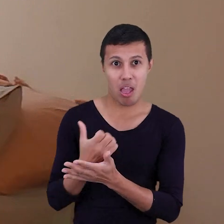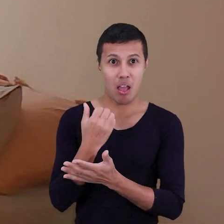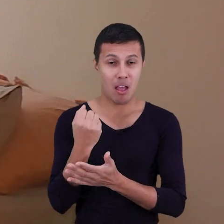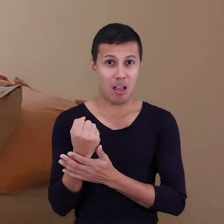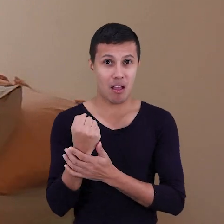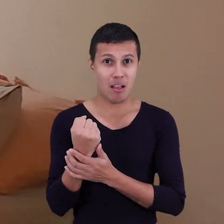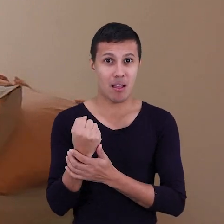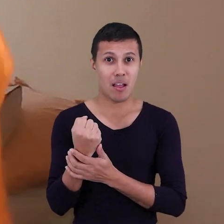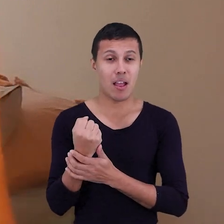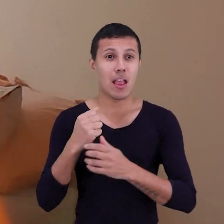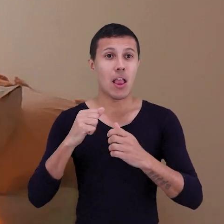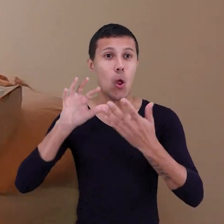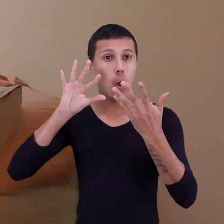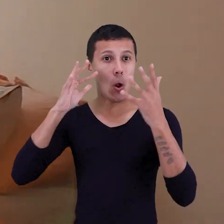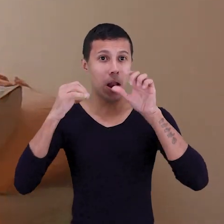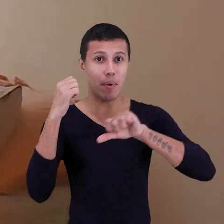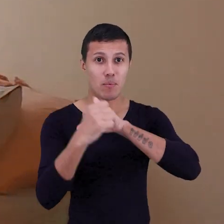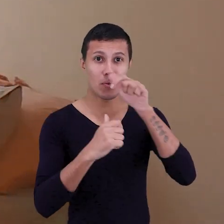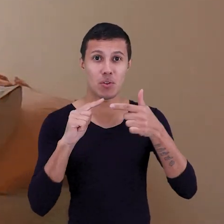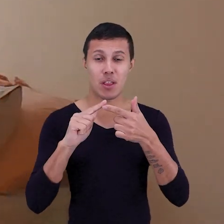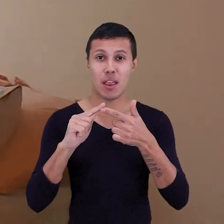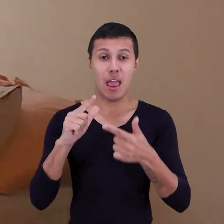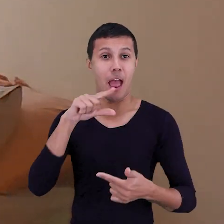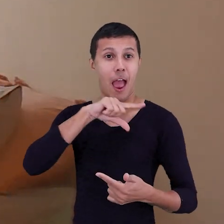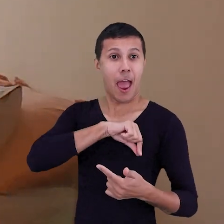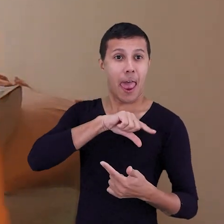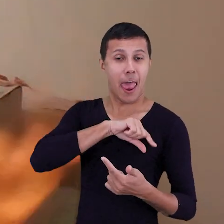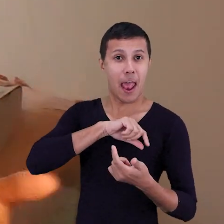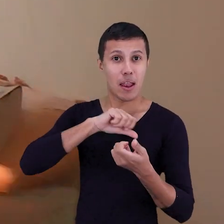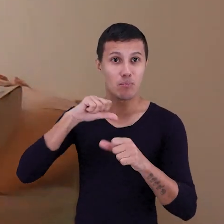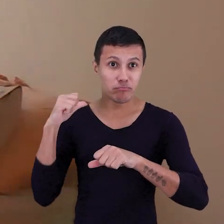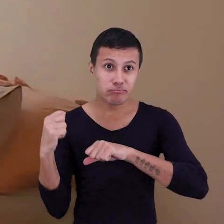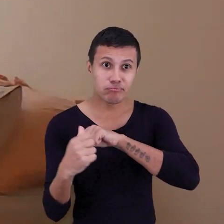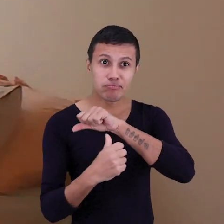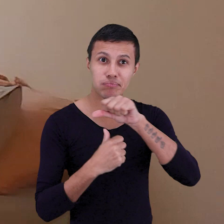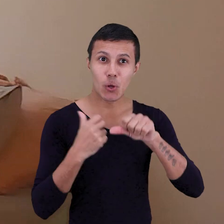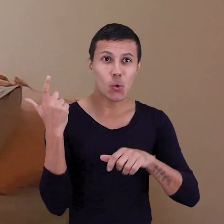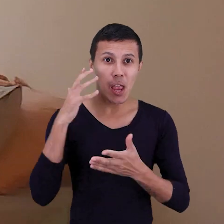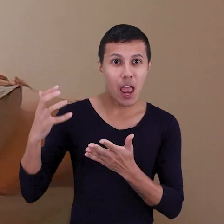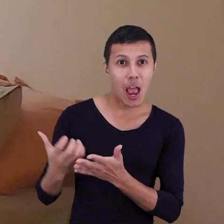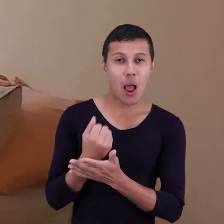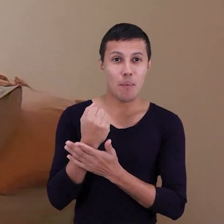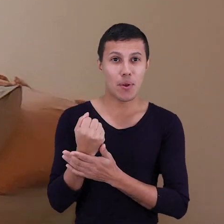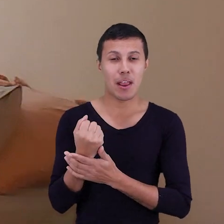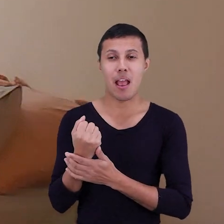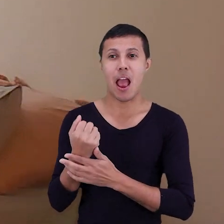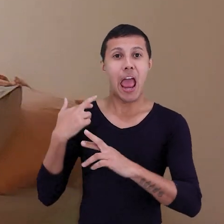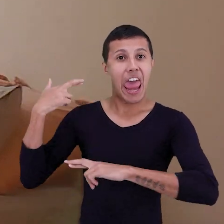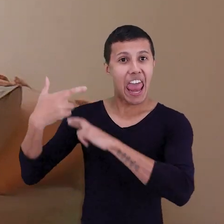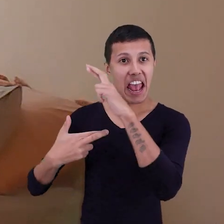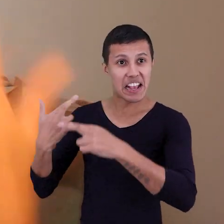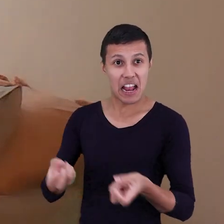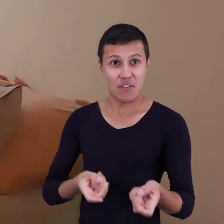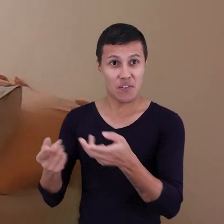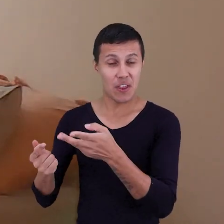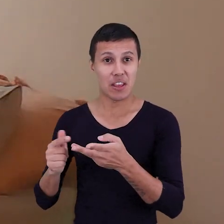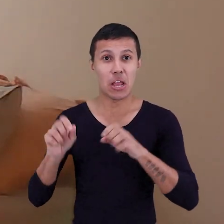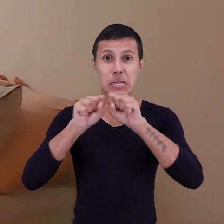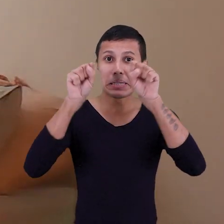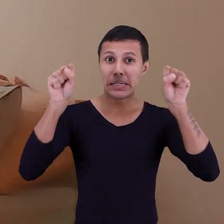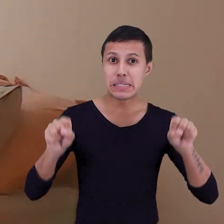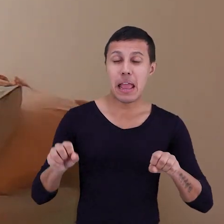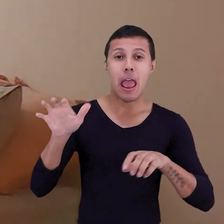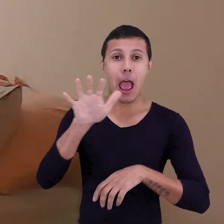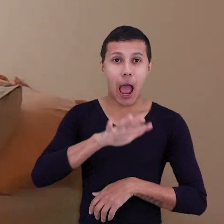reversão das mudanças climáticas, gente recupera a renda, porque os recicláveis são vendidos, a gente recupera ecossistema, né? E meio